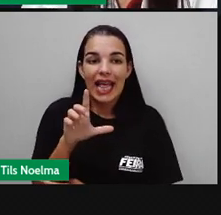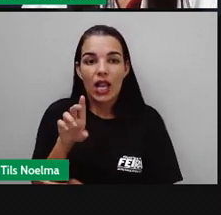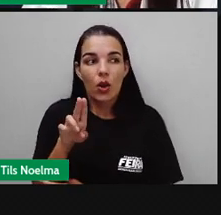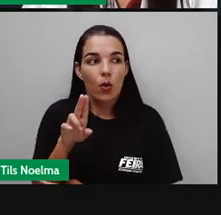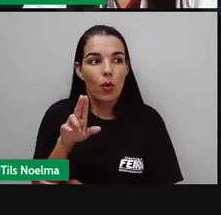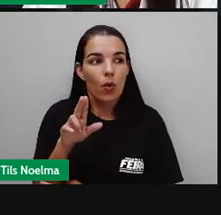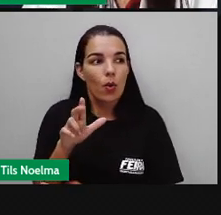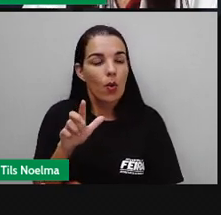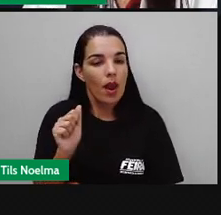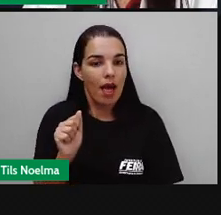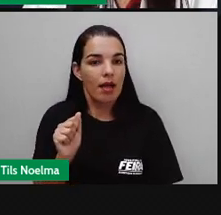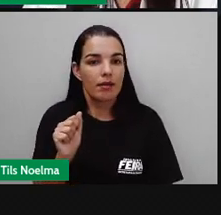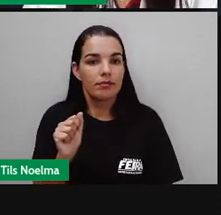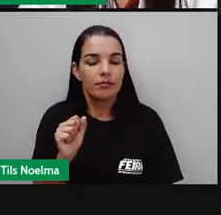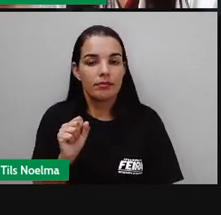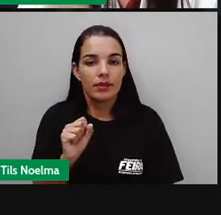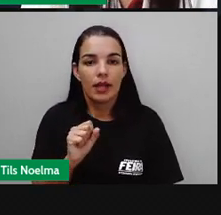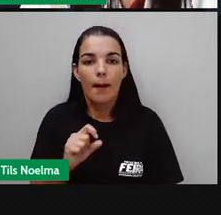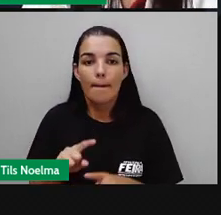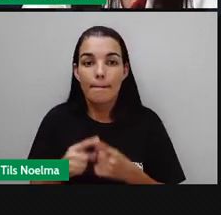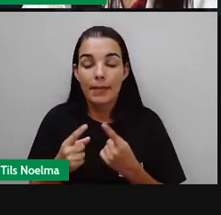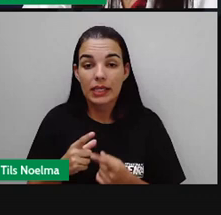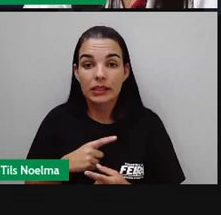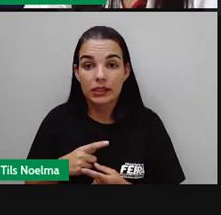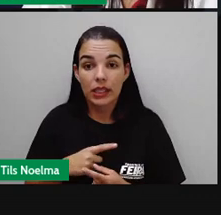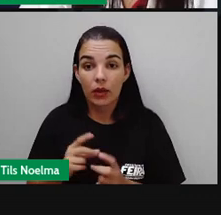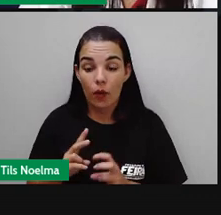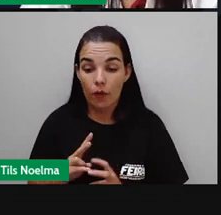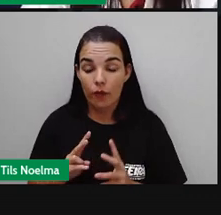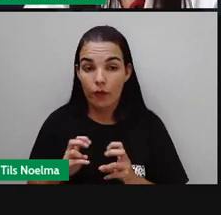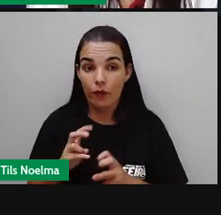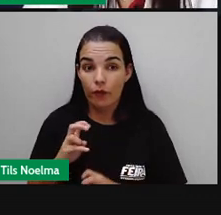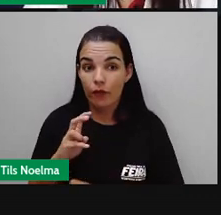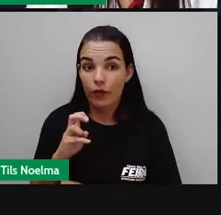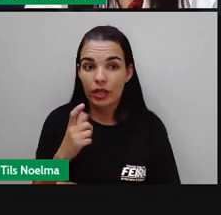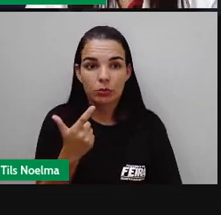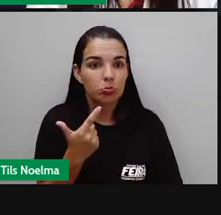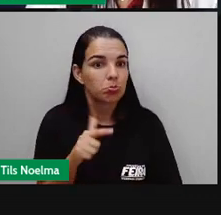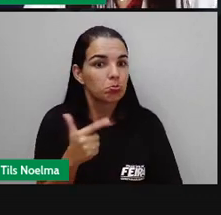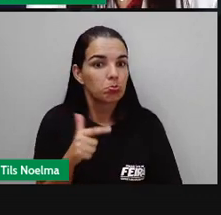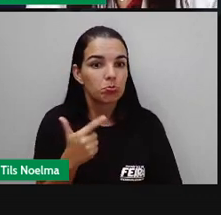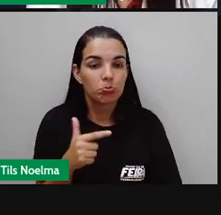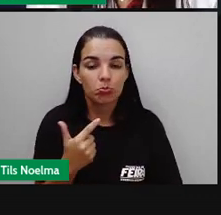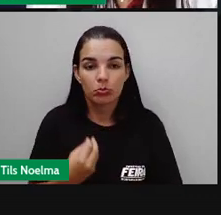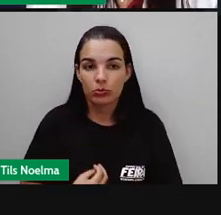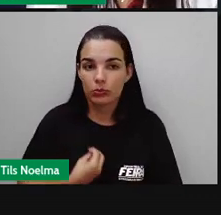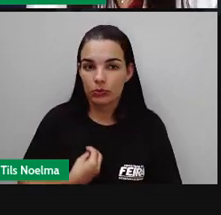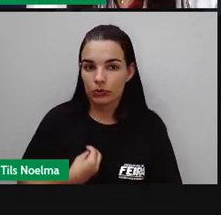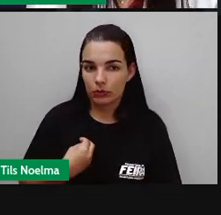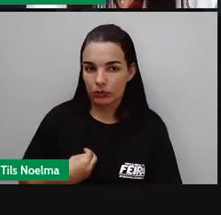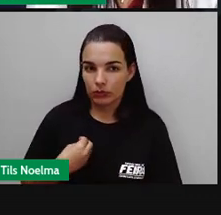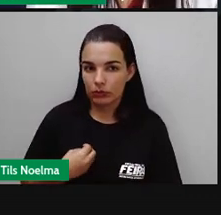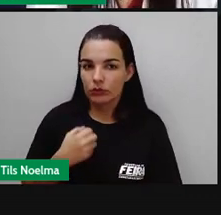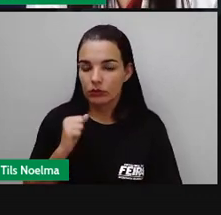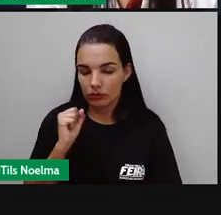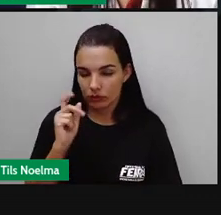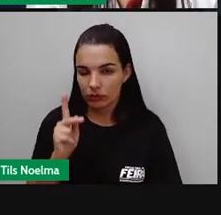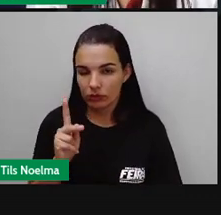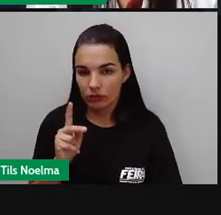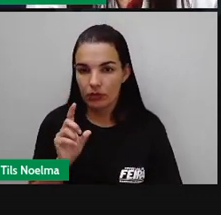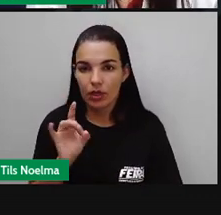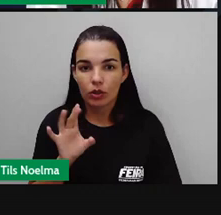existem aí, que são unicelulares também. Mas no caso dos vírus, eles são acelulares, eles não apresentam células.